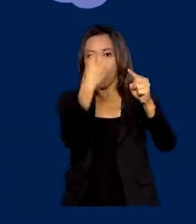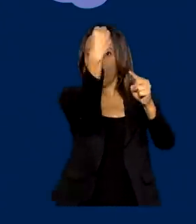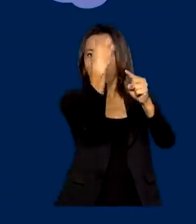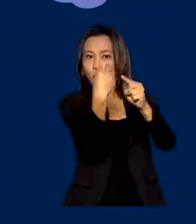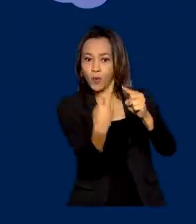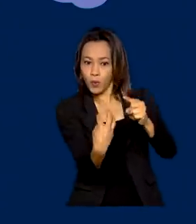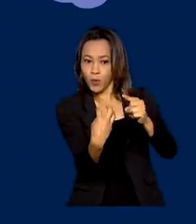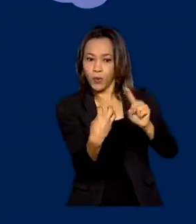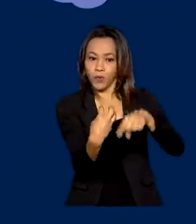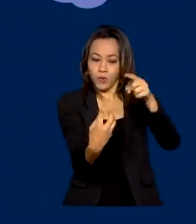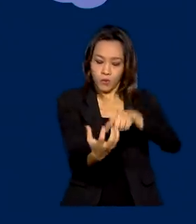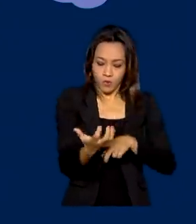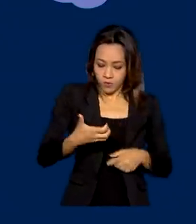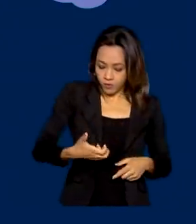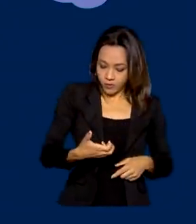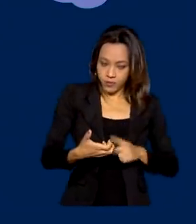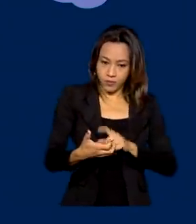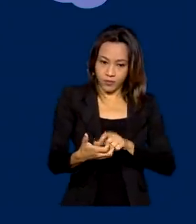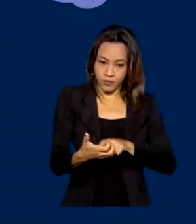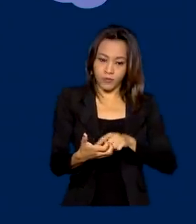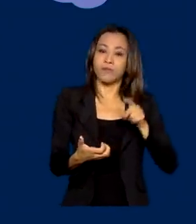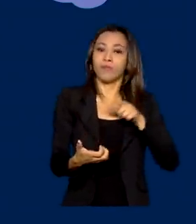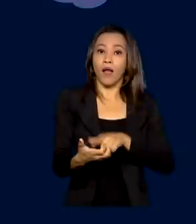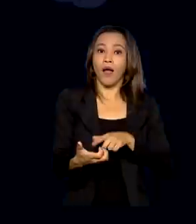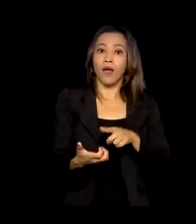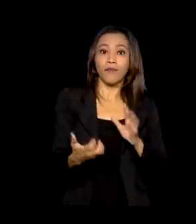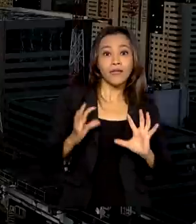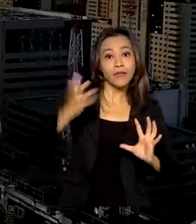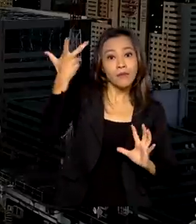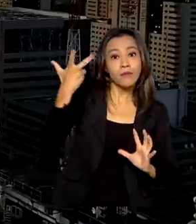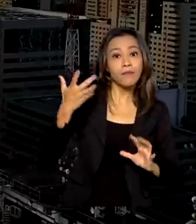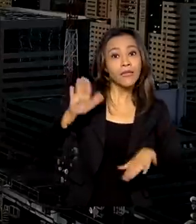decisão de abrir ou fechar é tomada de acordo com a situação.